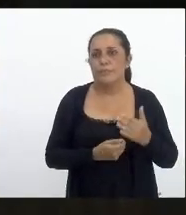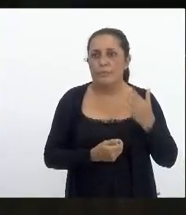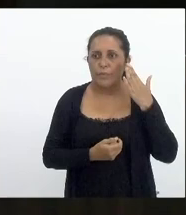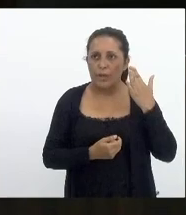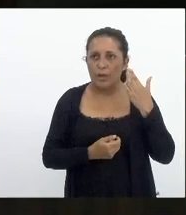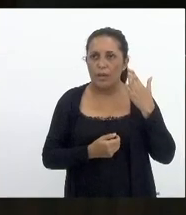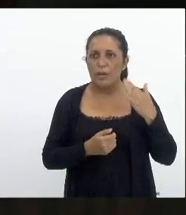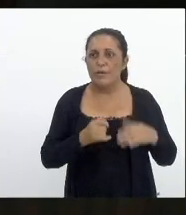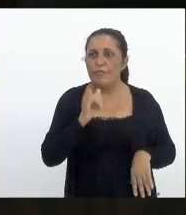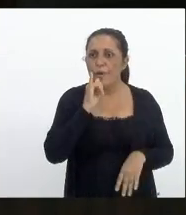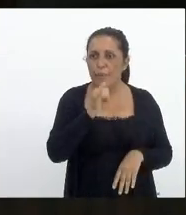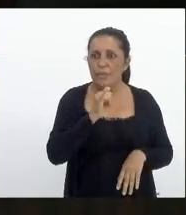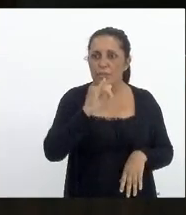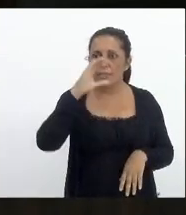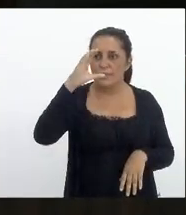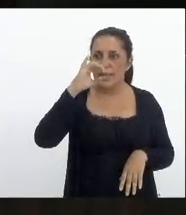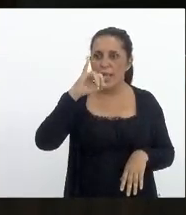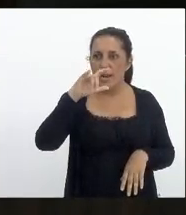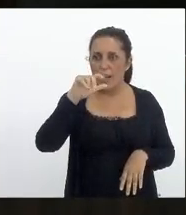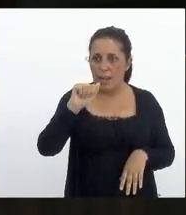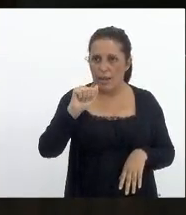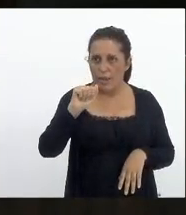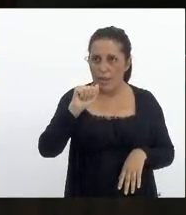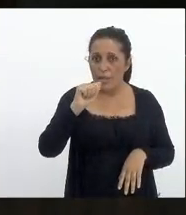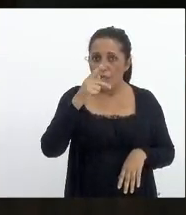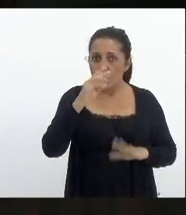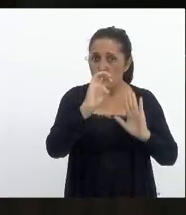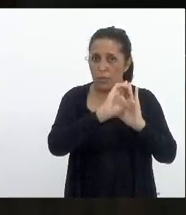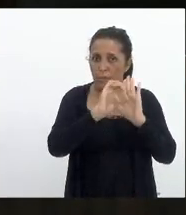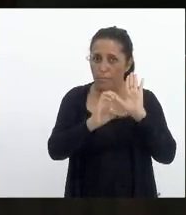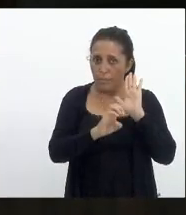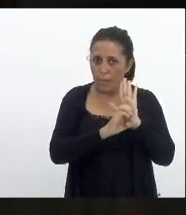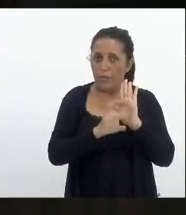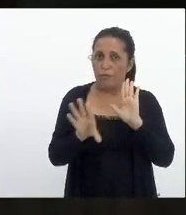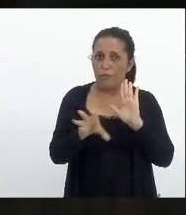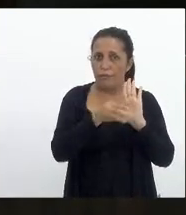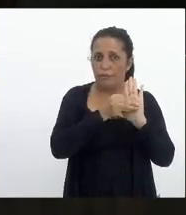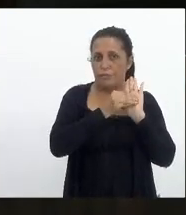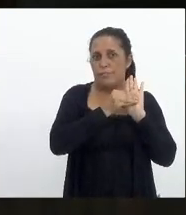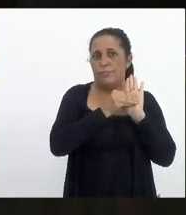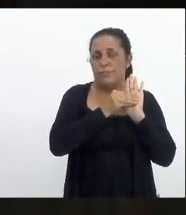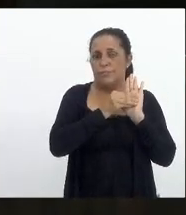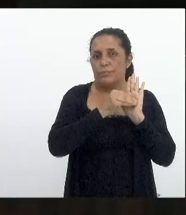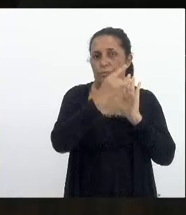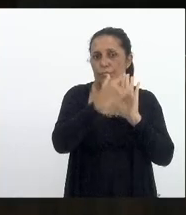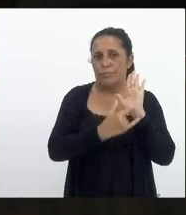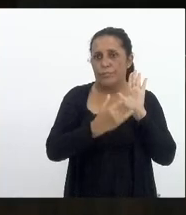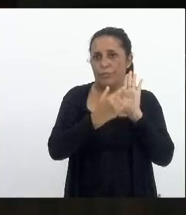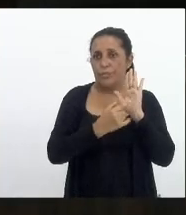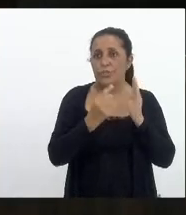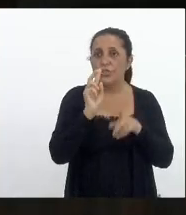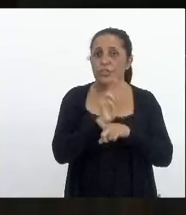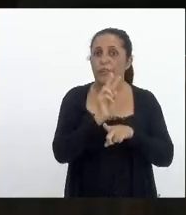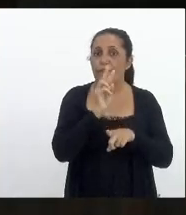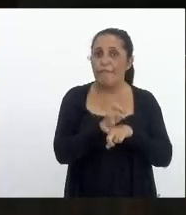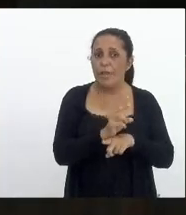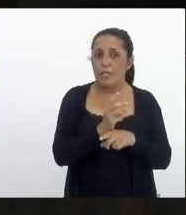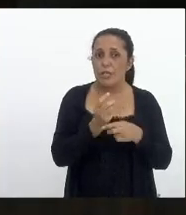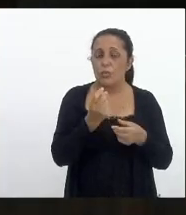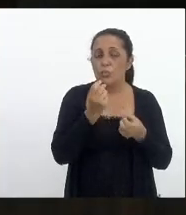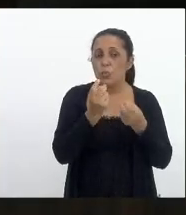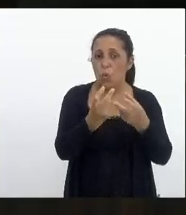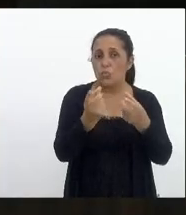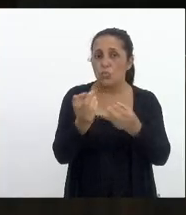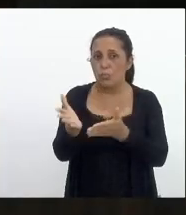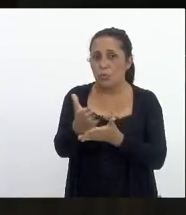deputada Sérgio Jordão que a sua emenda foi acolhida no parecer da comissão de defesa do consumidor com os pareceres